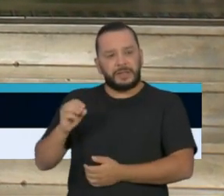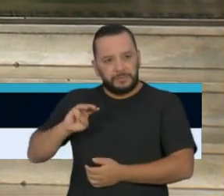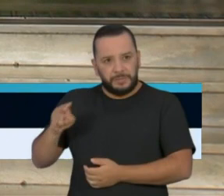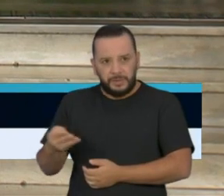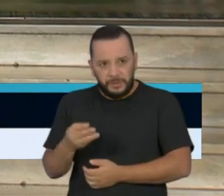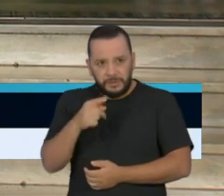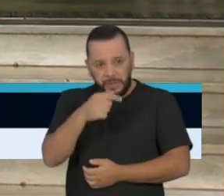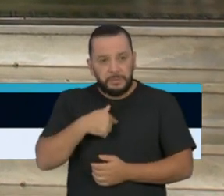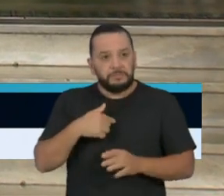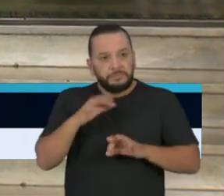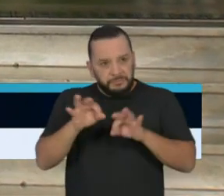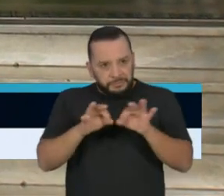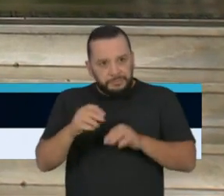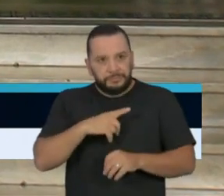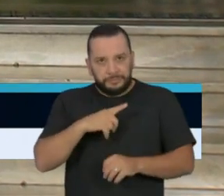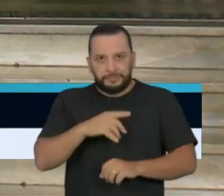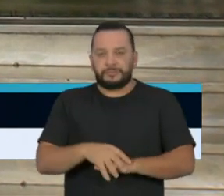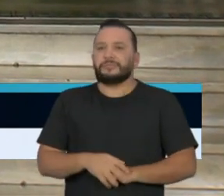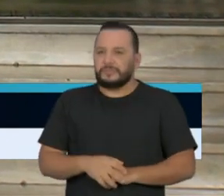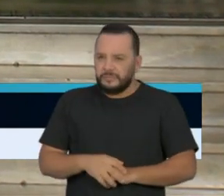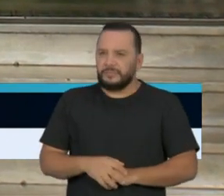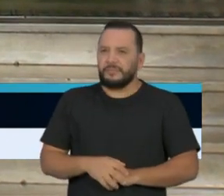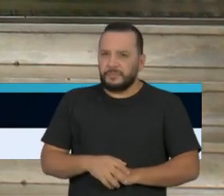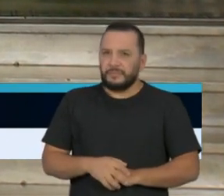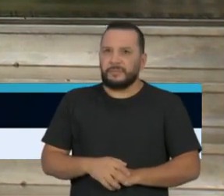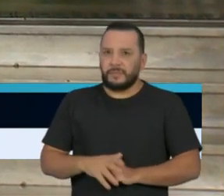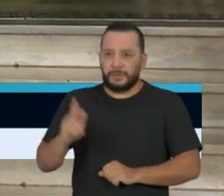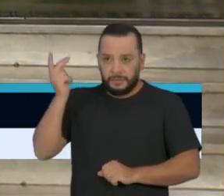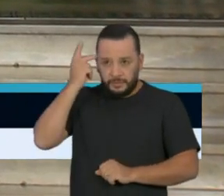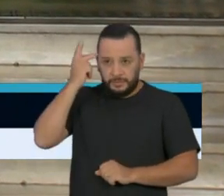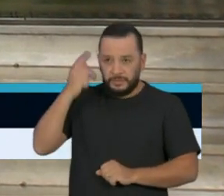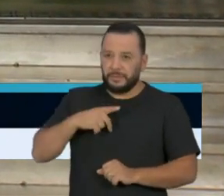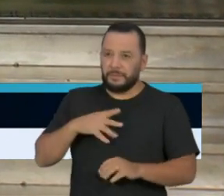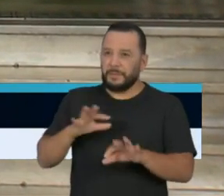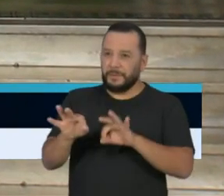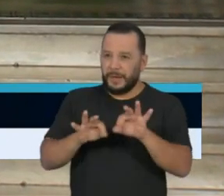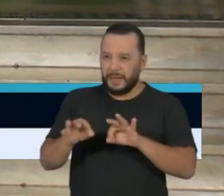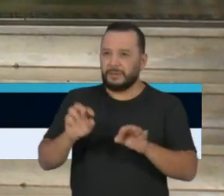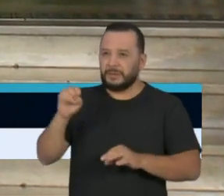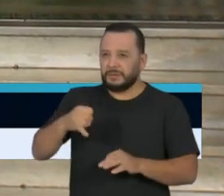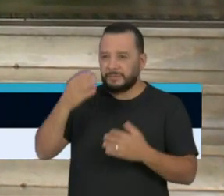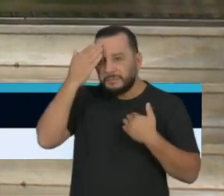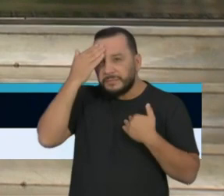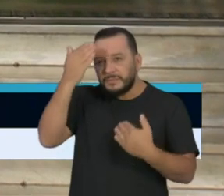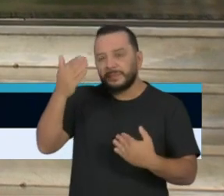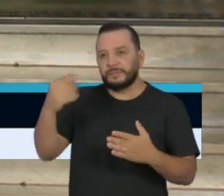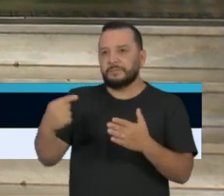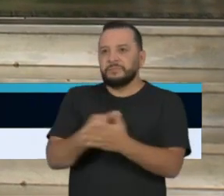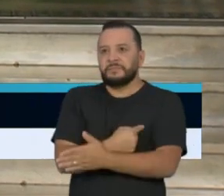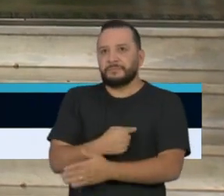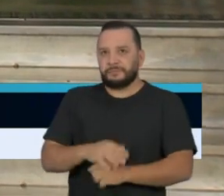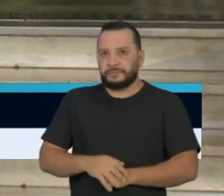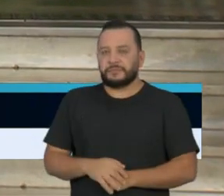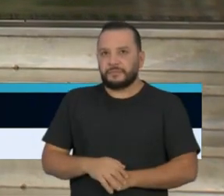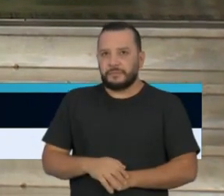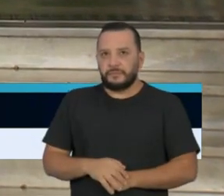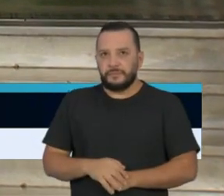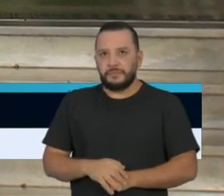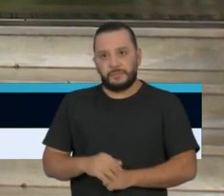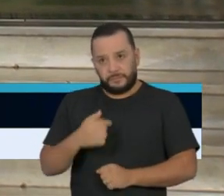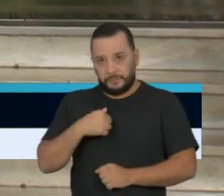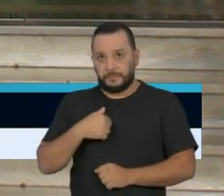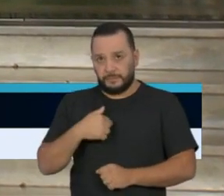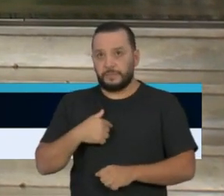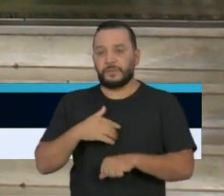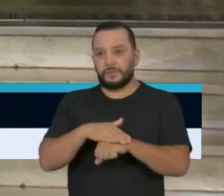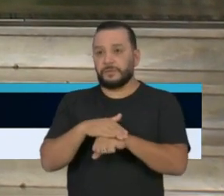preparado? São Paulo está preparado, sim, Gilvandro. Obrigado pela pergunta. Eu vou compartilhar, obviamente, com a